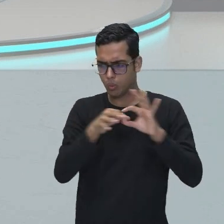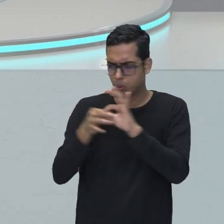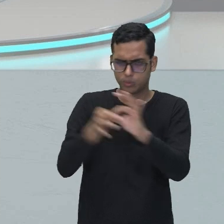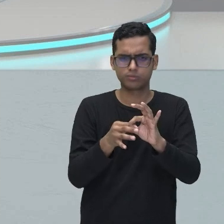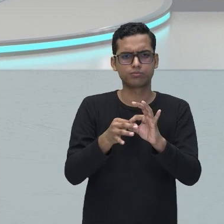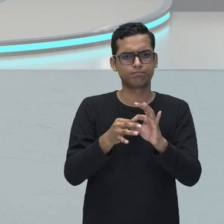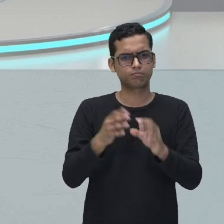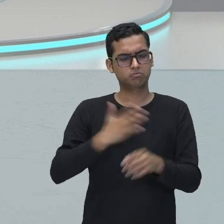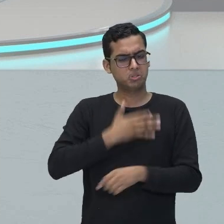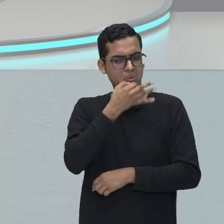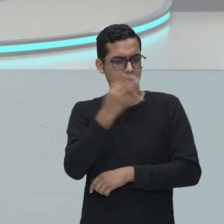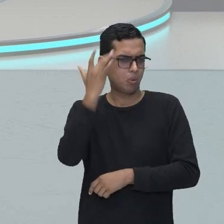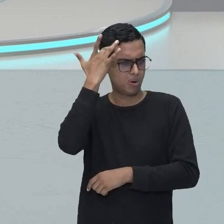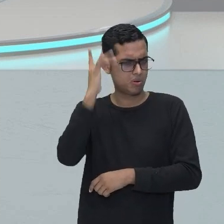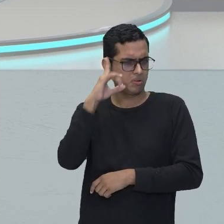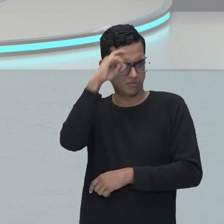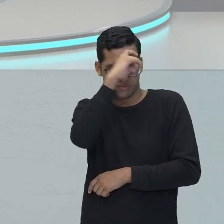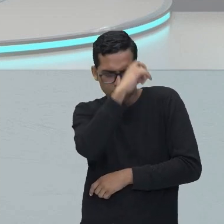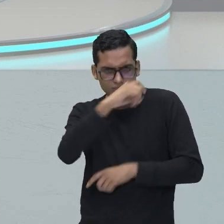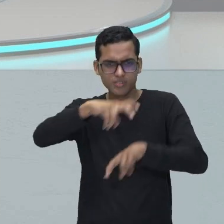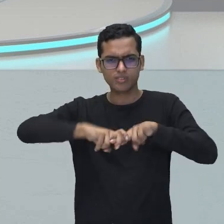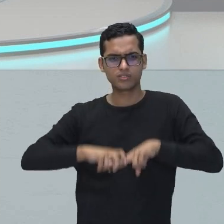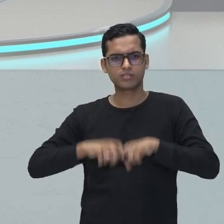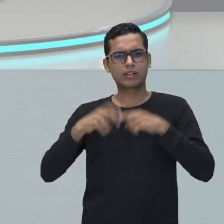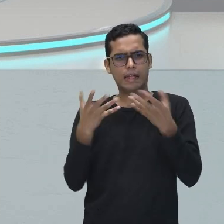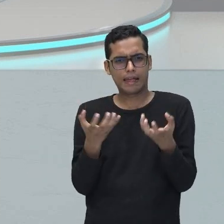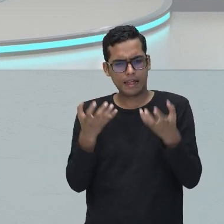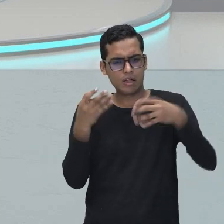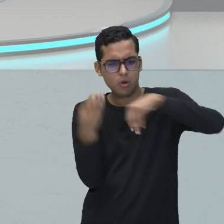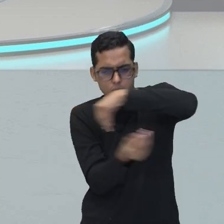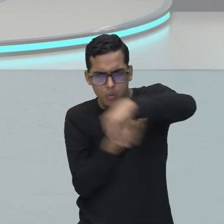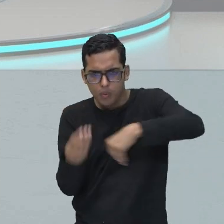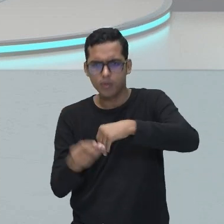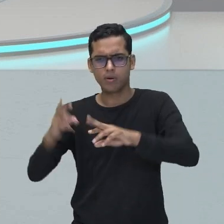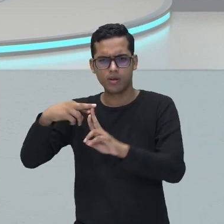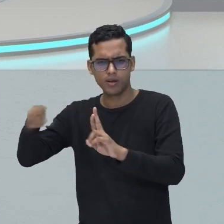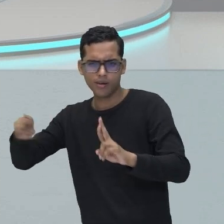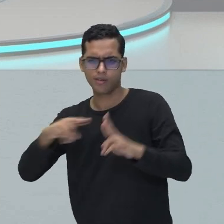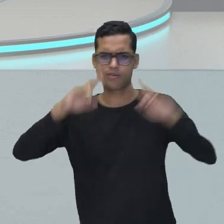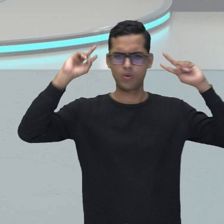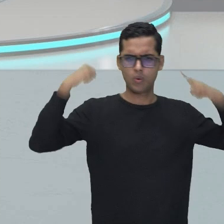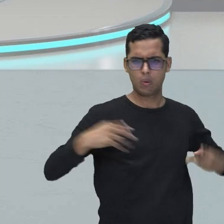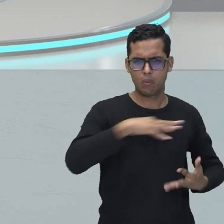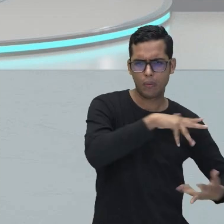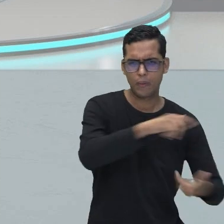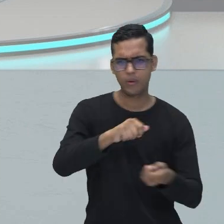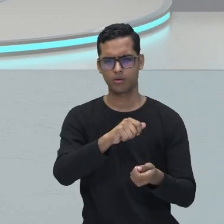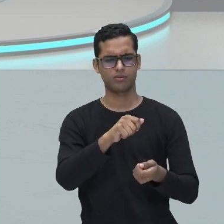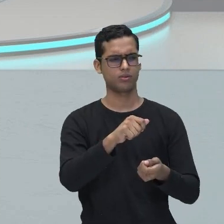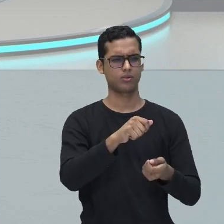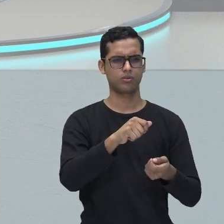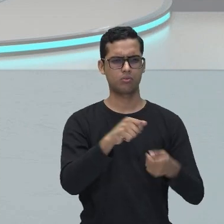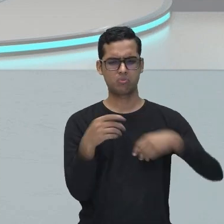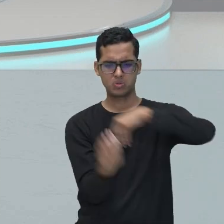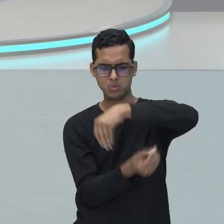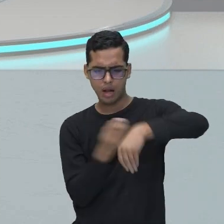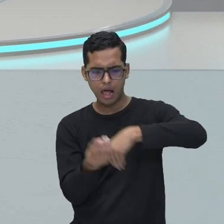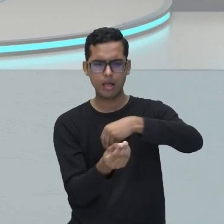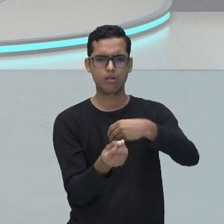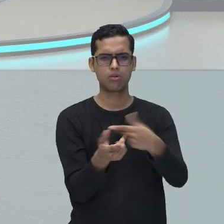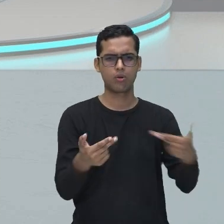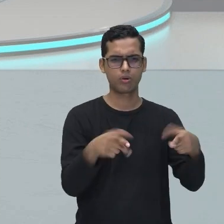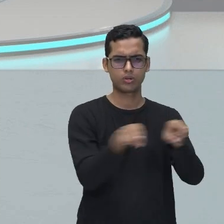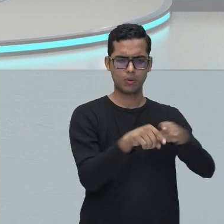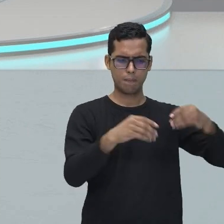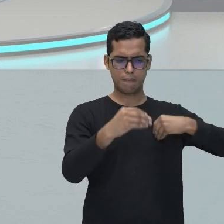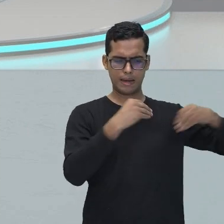Porque fica meio complicado você querer colocar um religioso junto com um profano. A ideia é